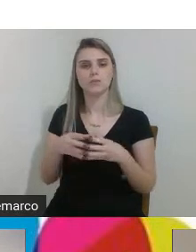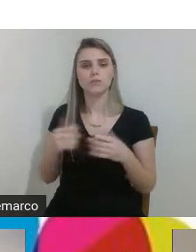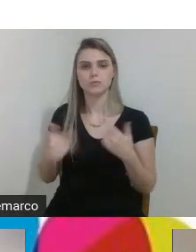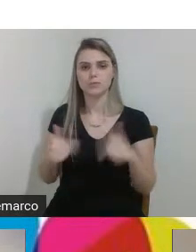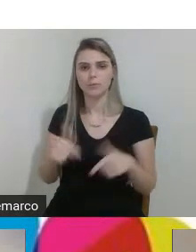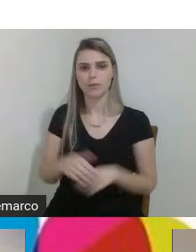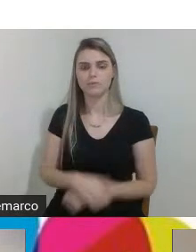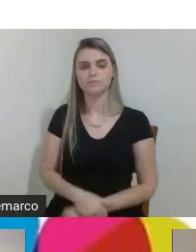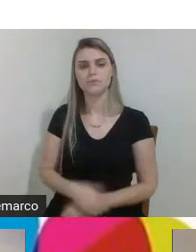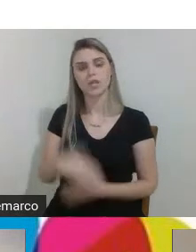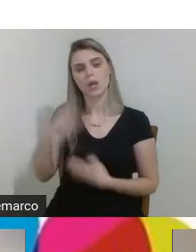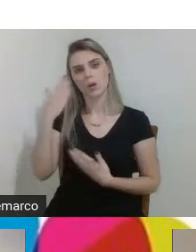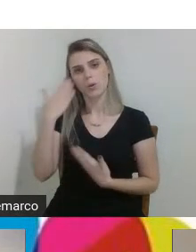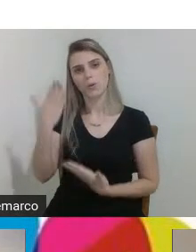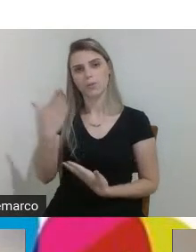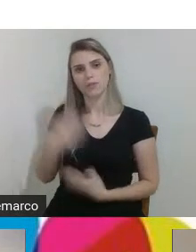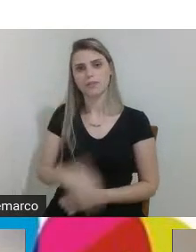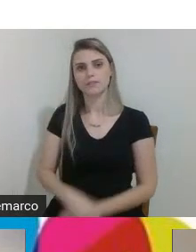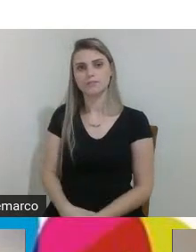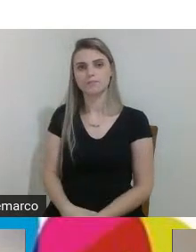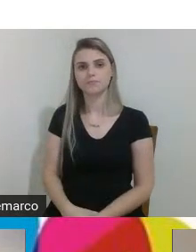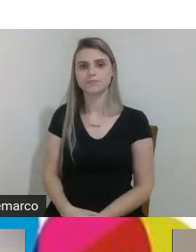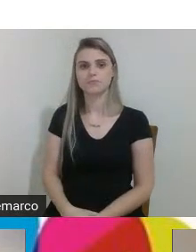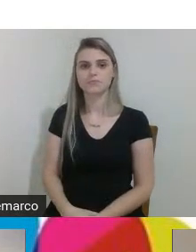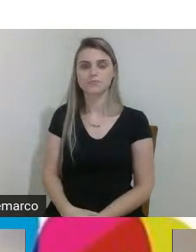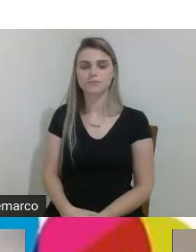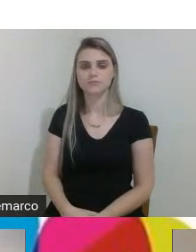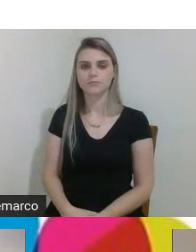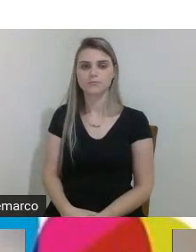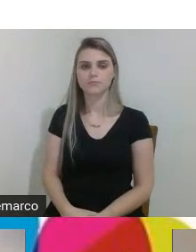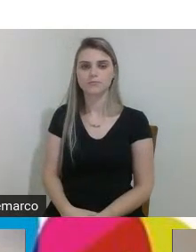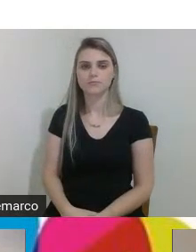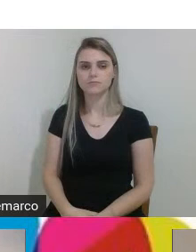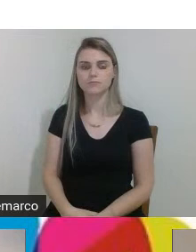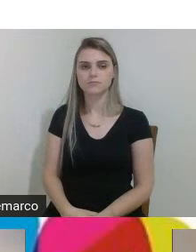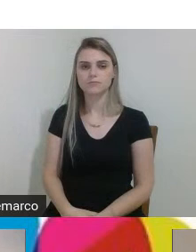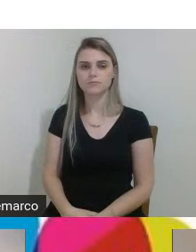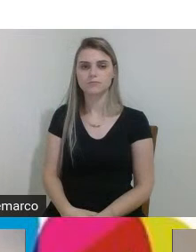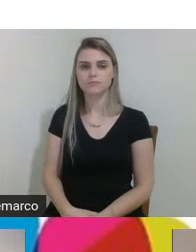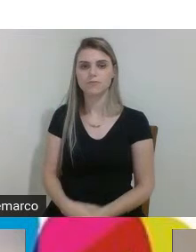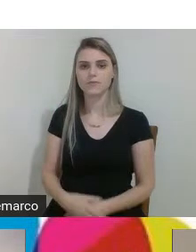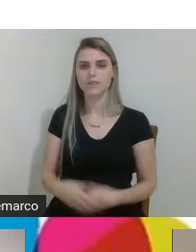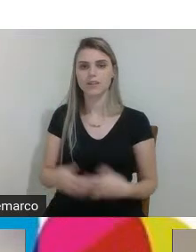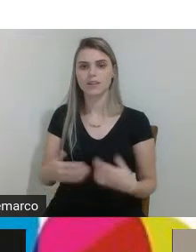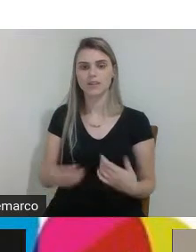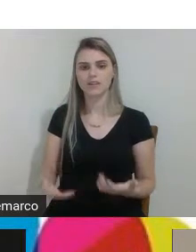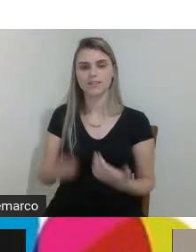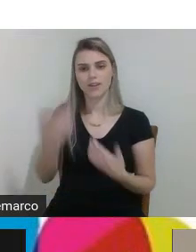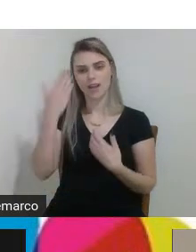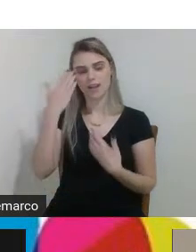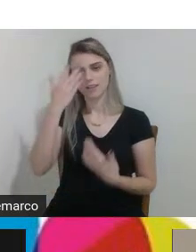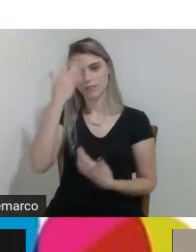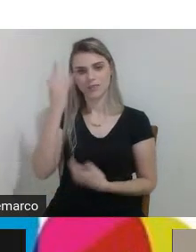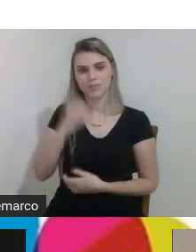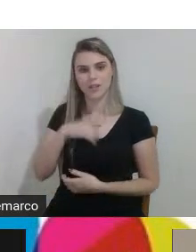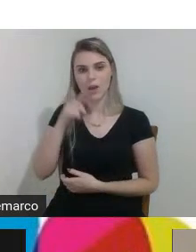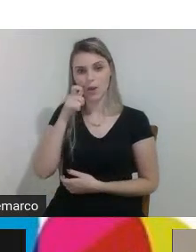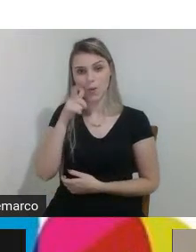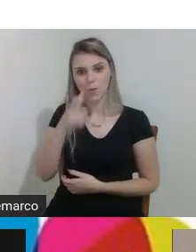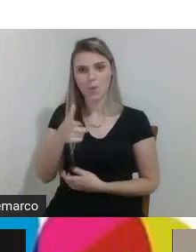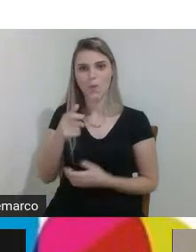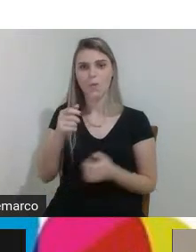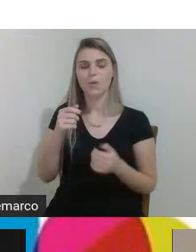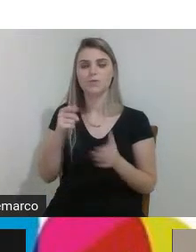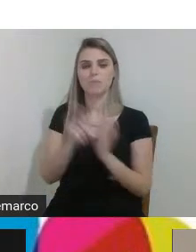muito obrigada então eu acredito que o público deve estar bastante curioso para participar